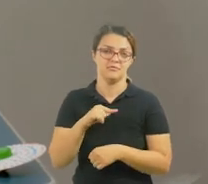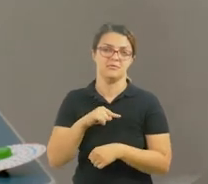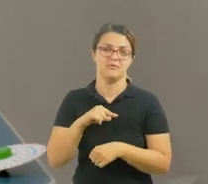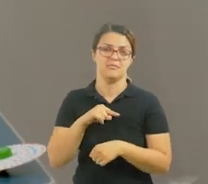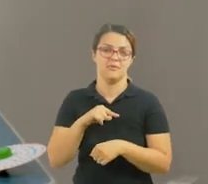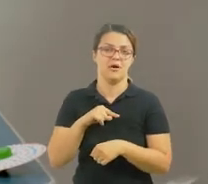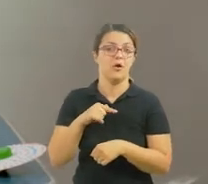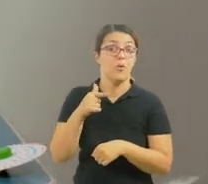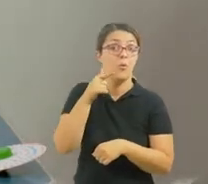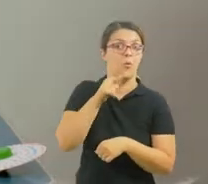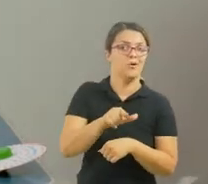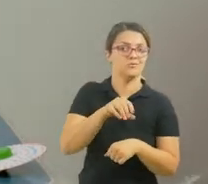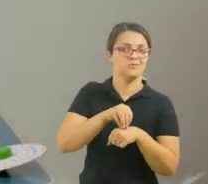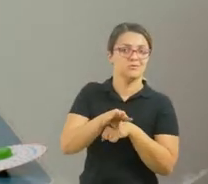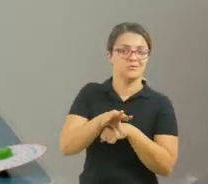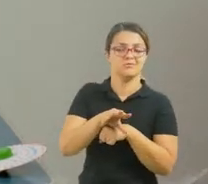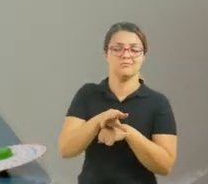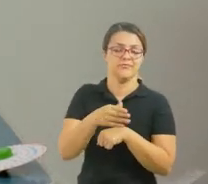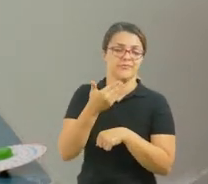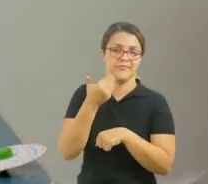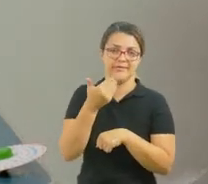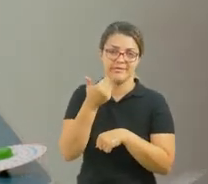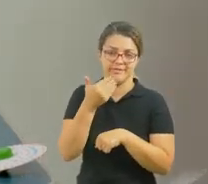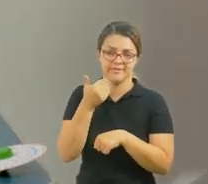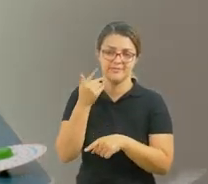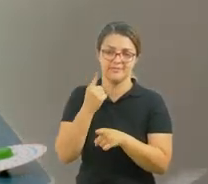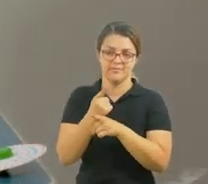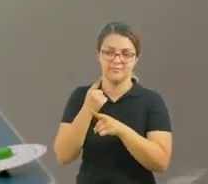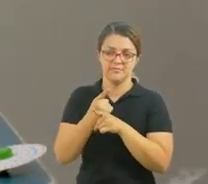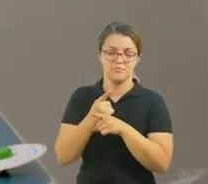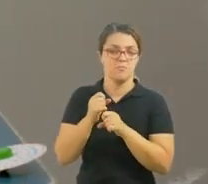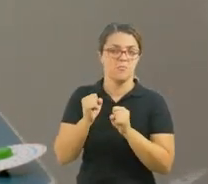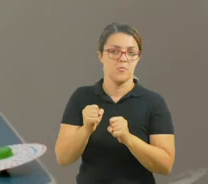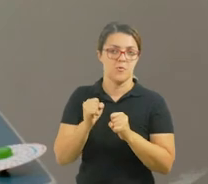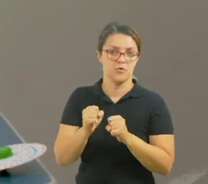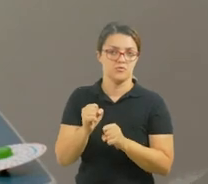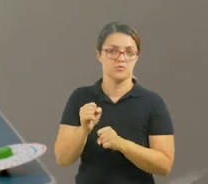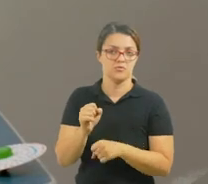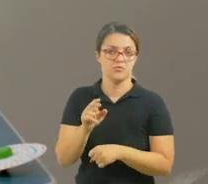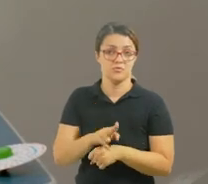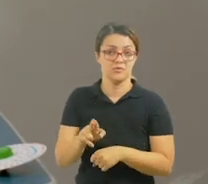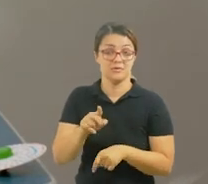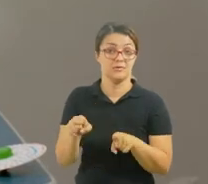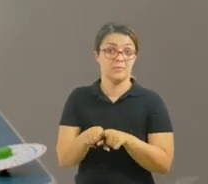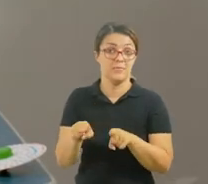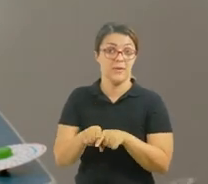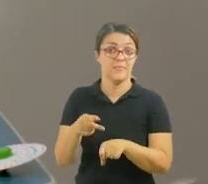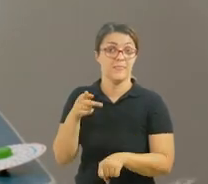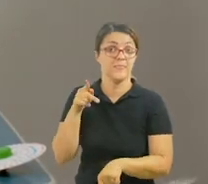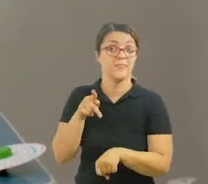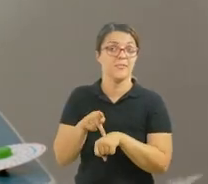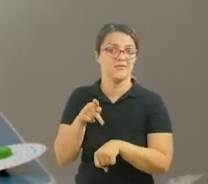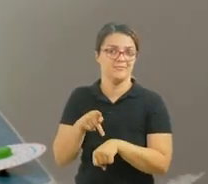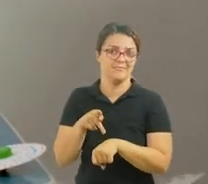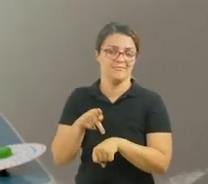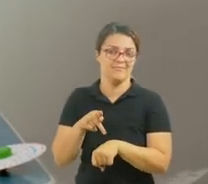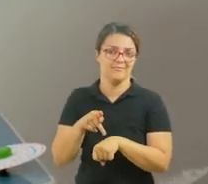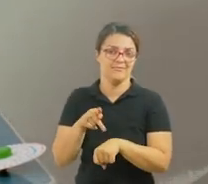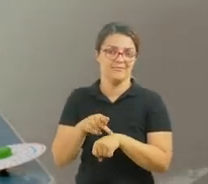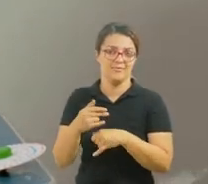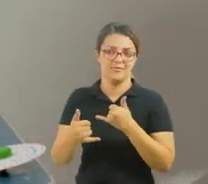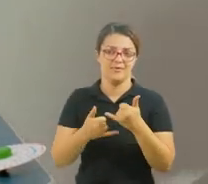muito facilmente. Vocês podem utilizar também cinco pedrinhas para fazer esse jogo, tá?